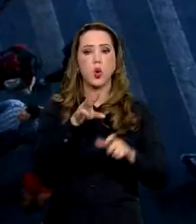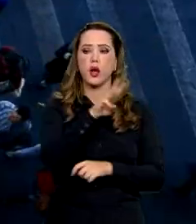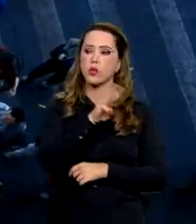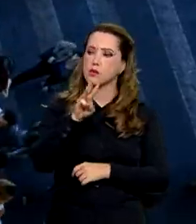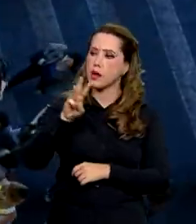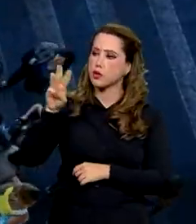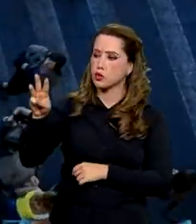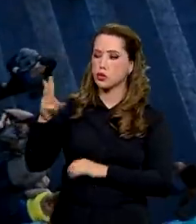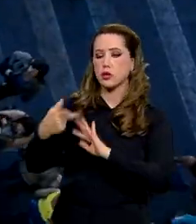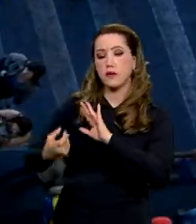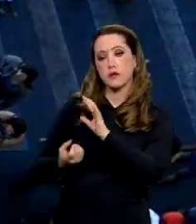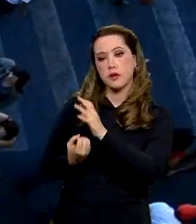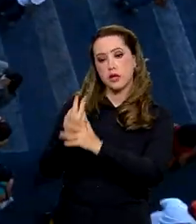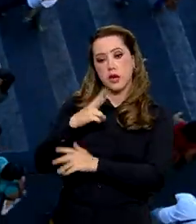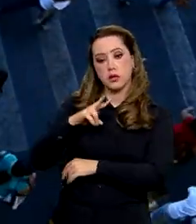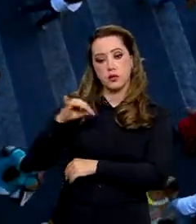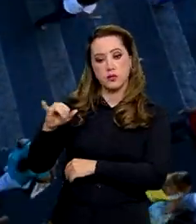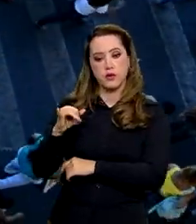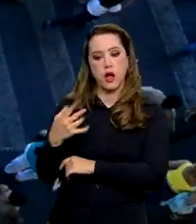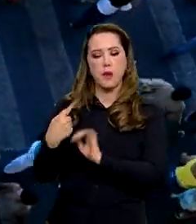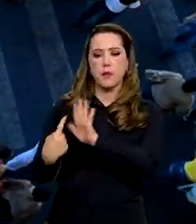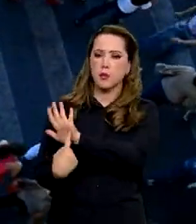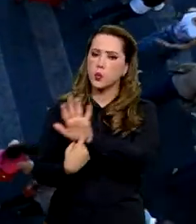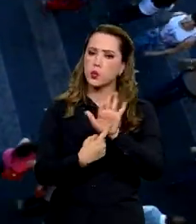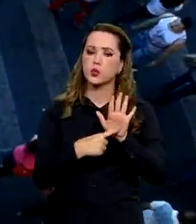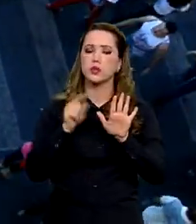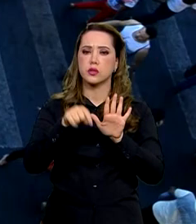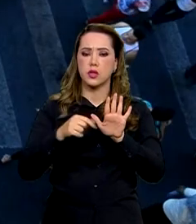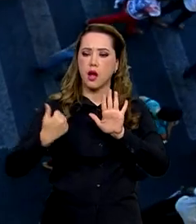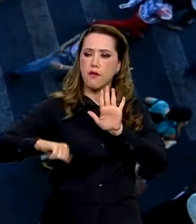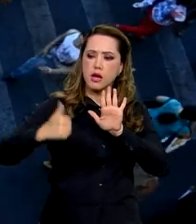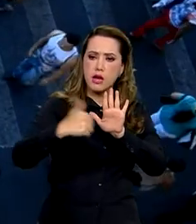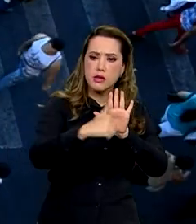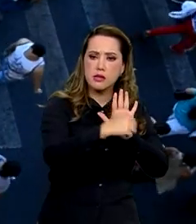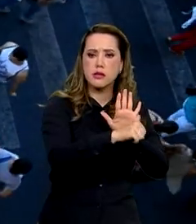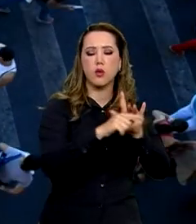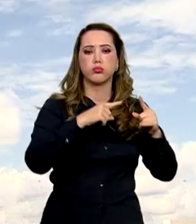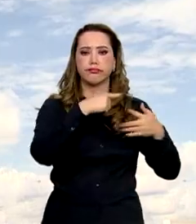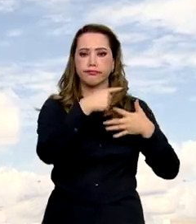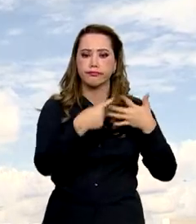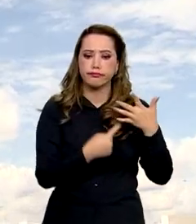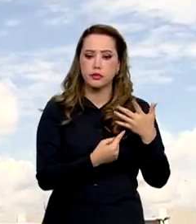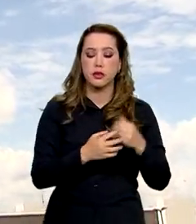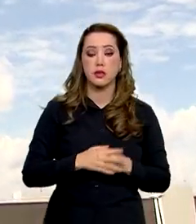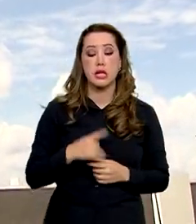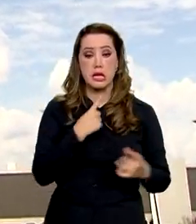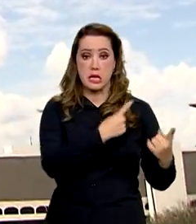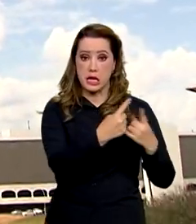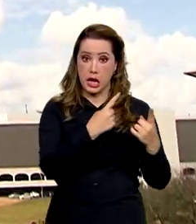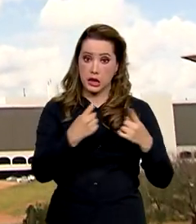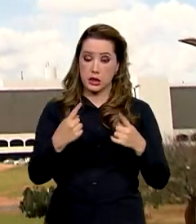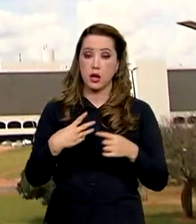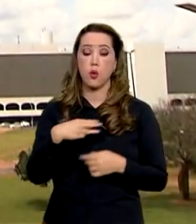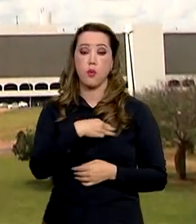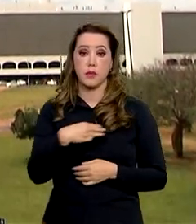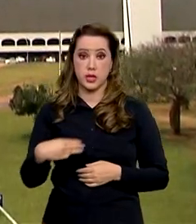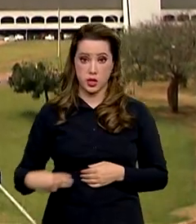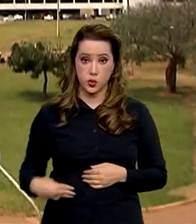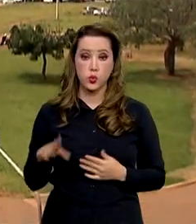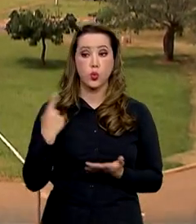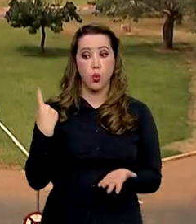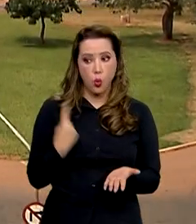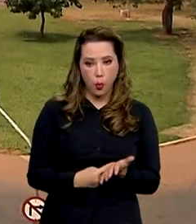PPA a ser criado para dar visibilidade aos indicadores e metas. Cada ministro ainda assume o